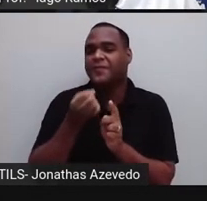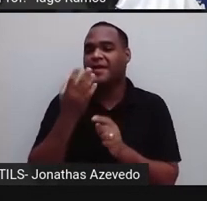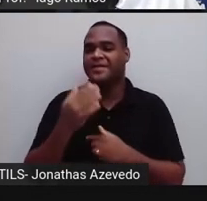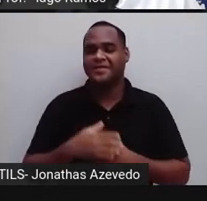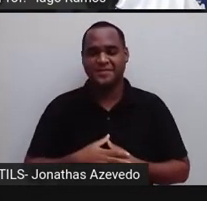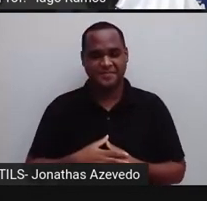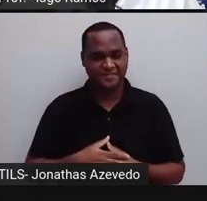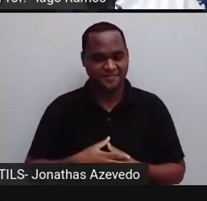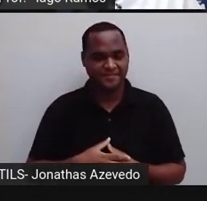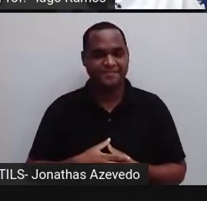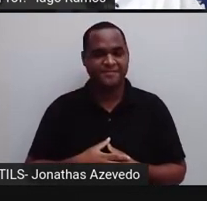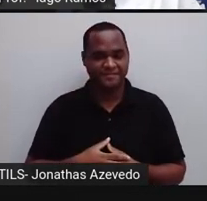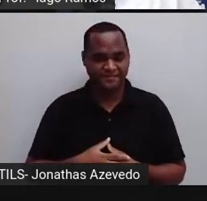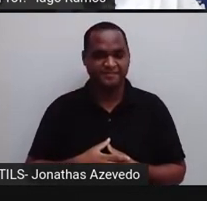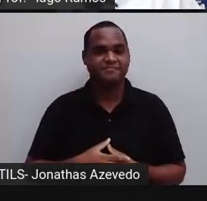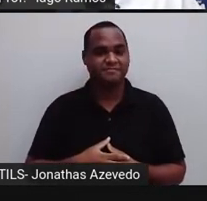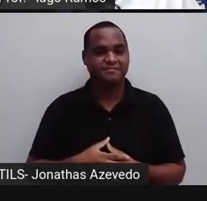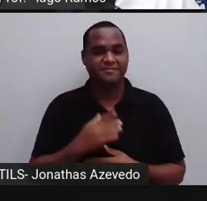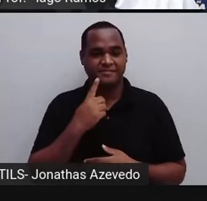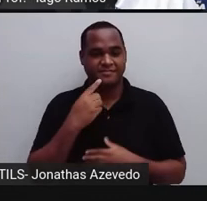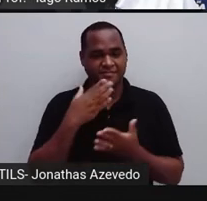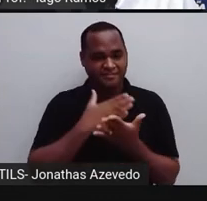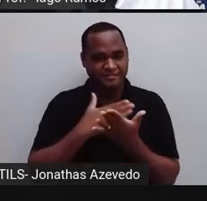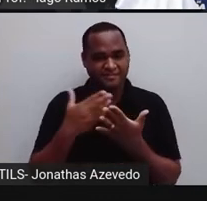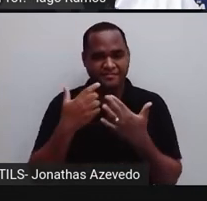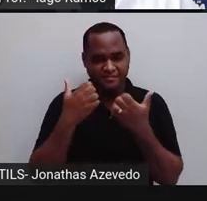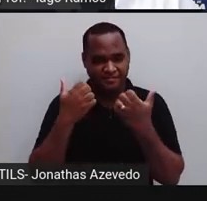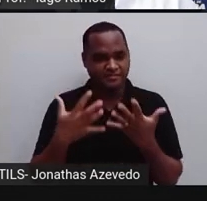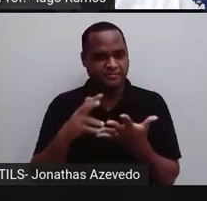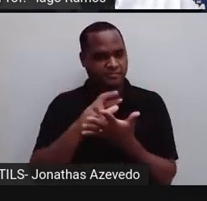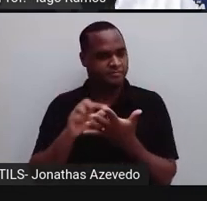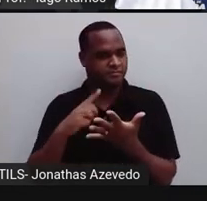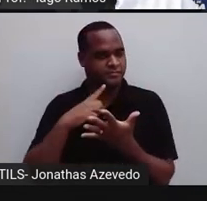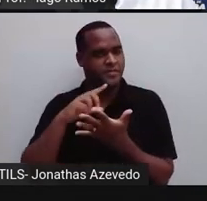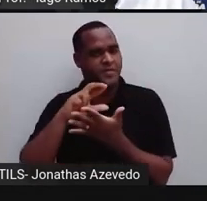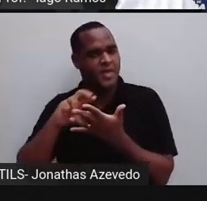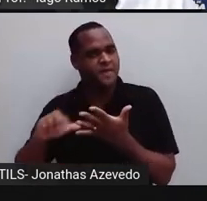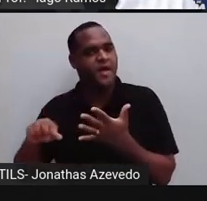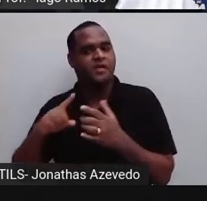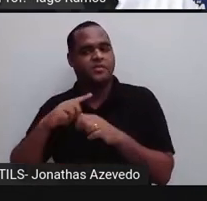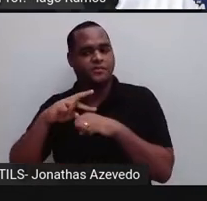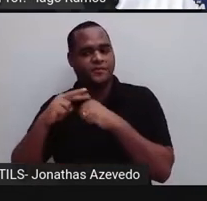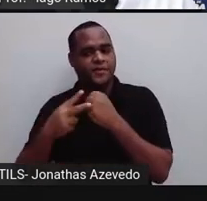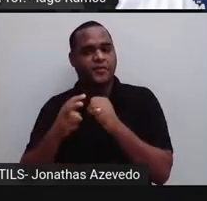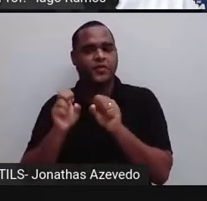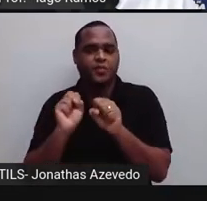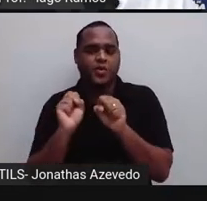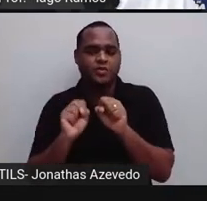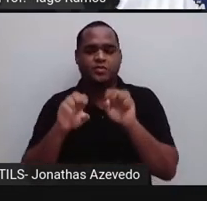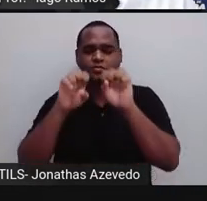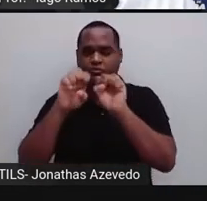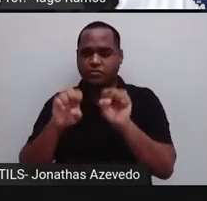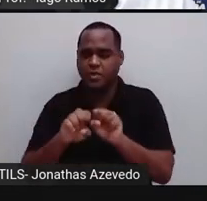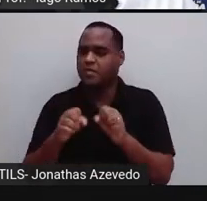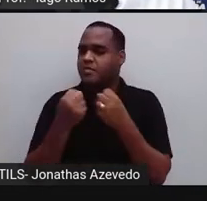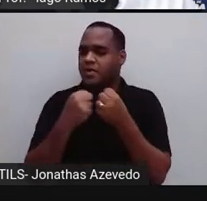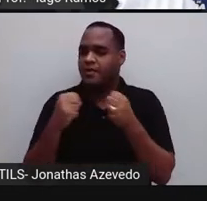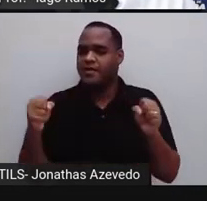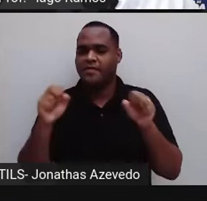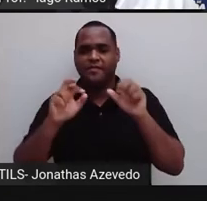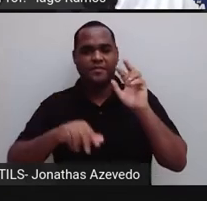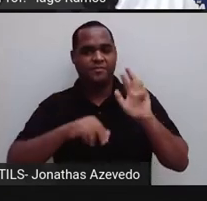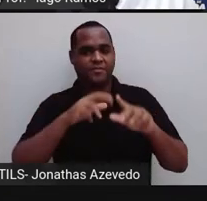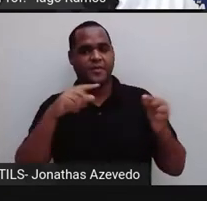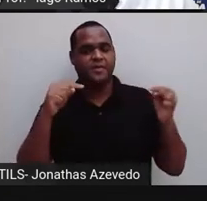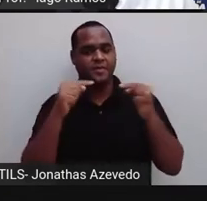Bom, para começo de conversa, existem vários tipos de vírus que podem ter estruturas e tamanhos diferentes.